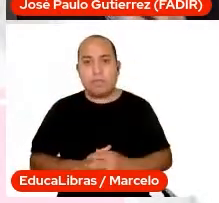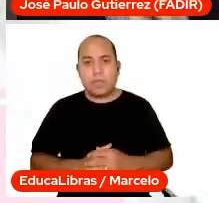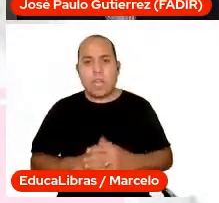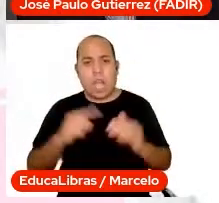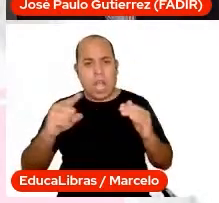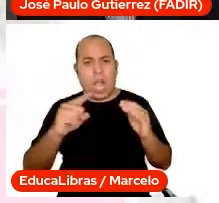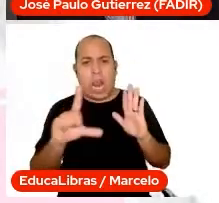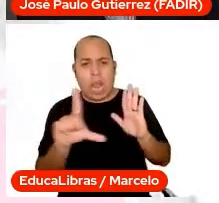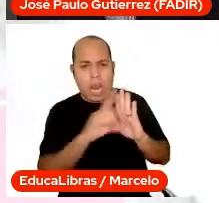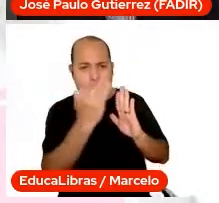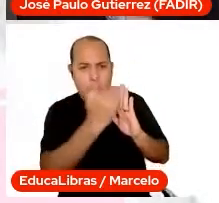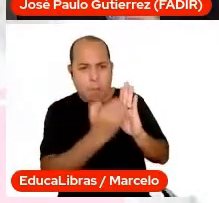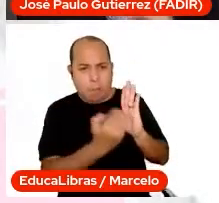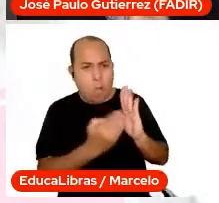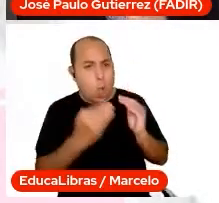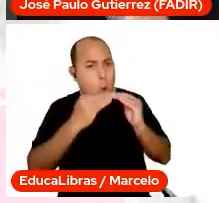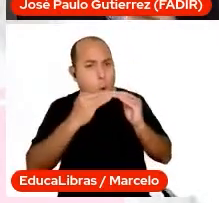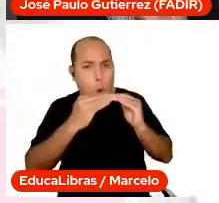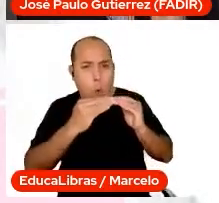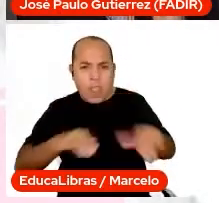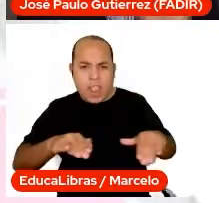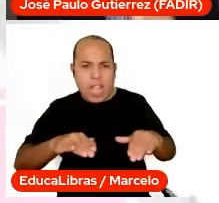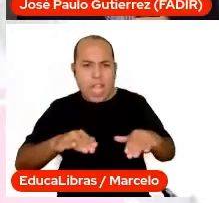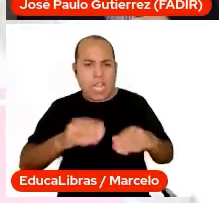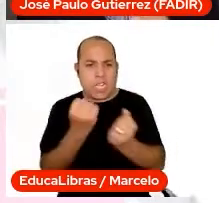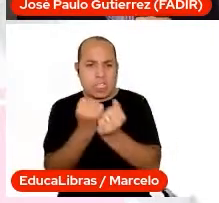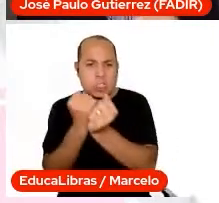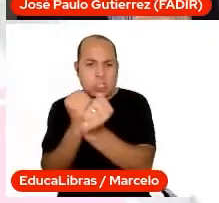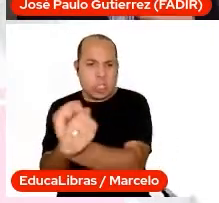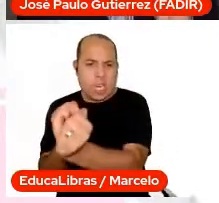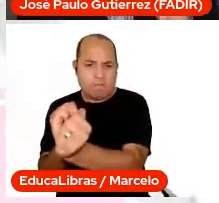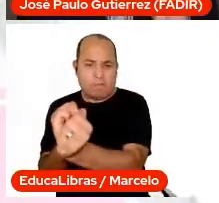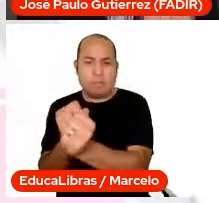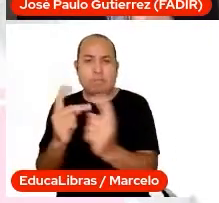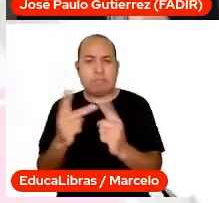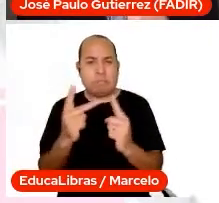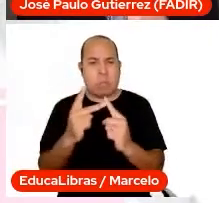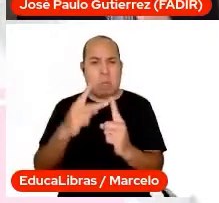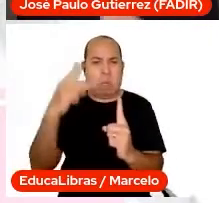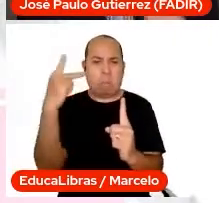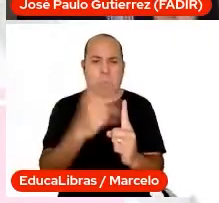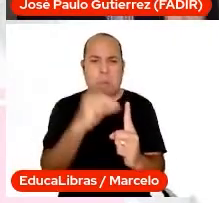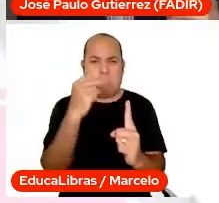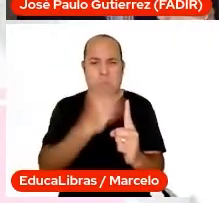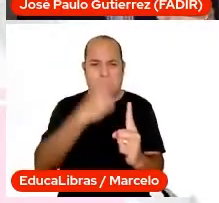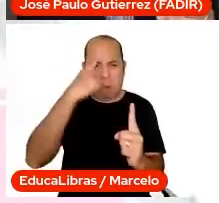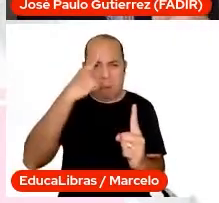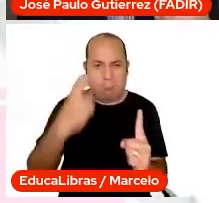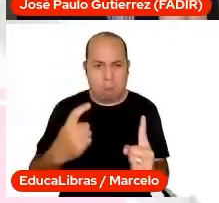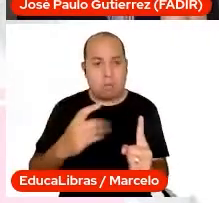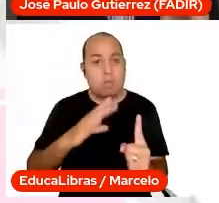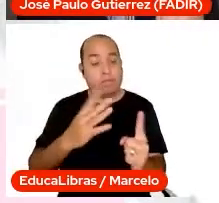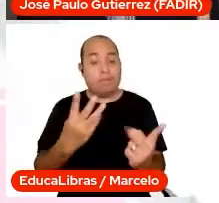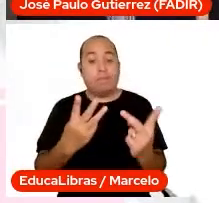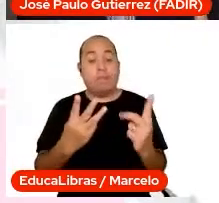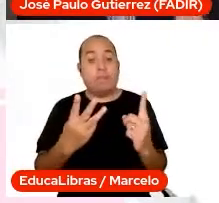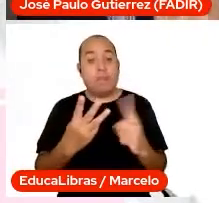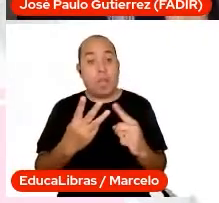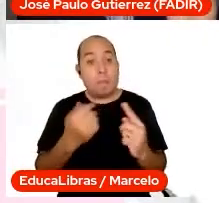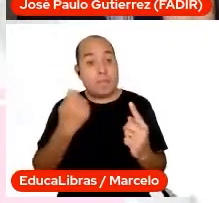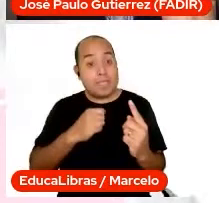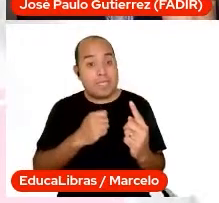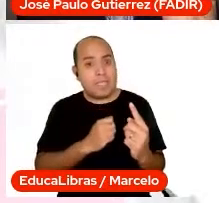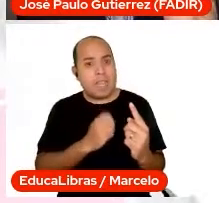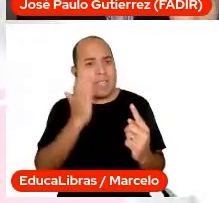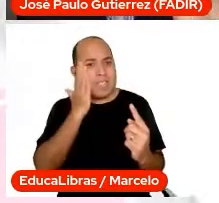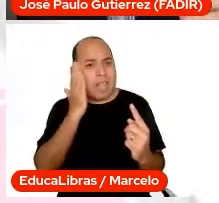a prática de tortura, Então, é interessante nós lermos o documento, conhecermos os documentos e mais do que isso, aplicarmos